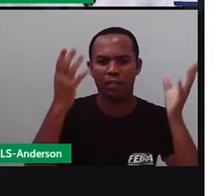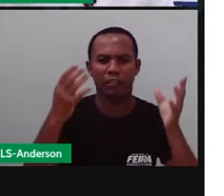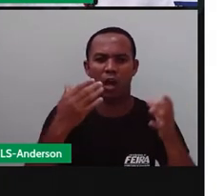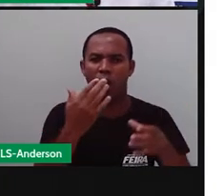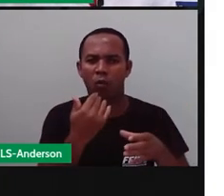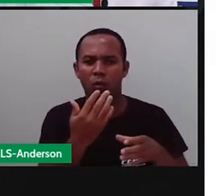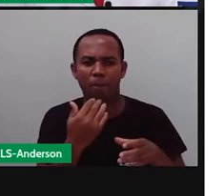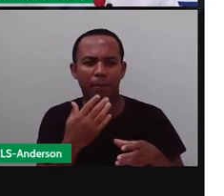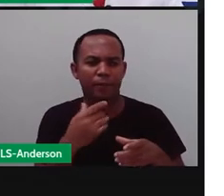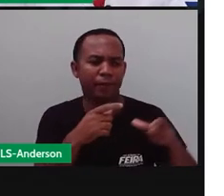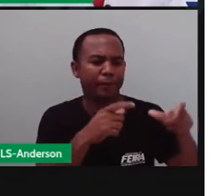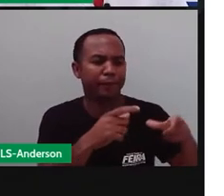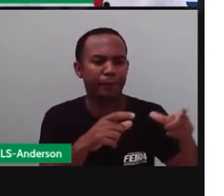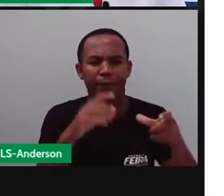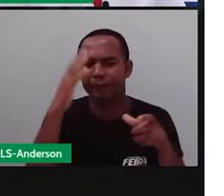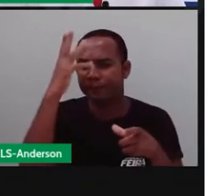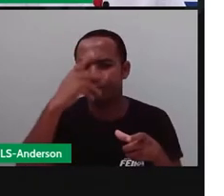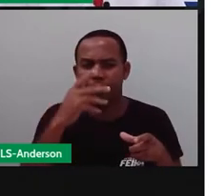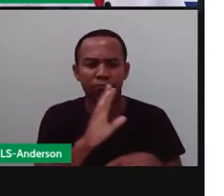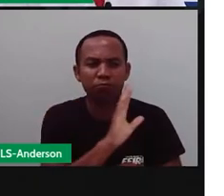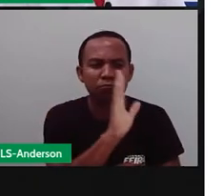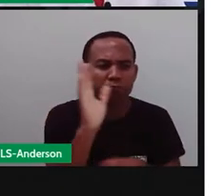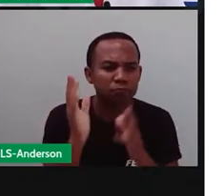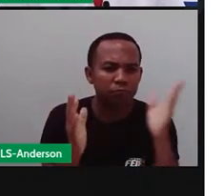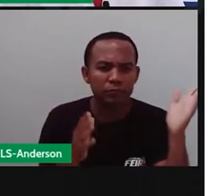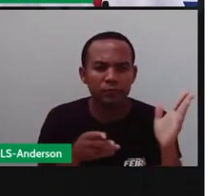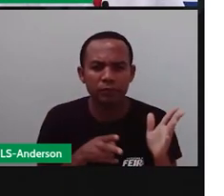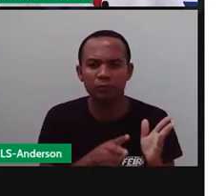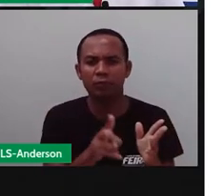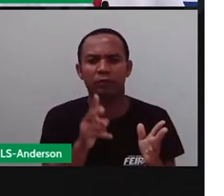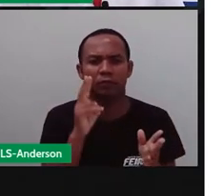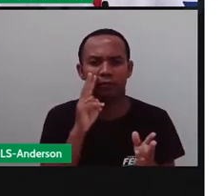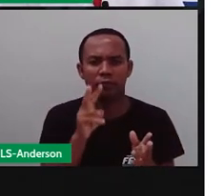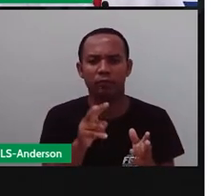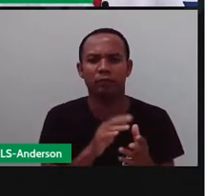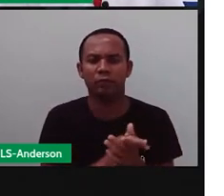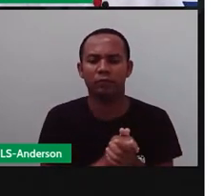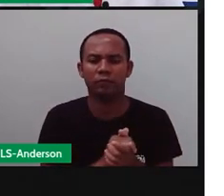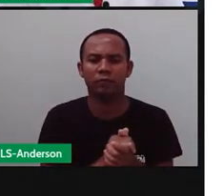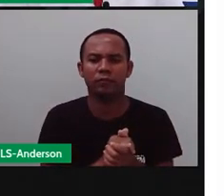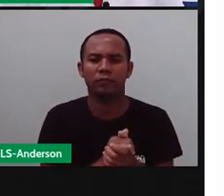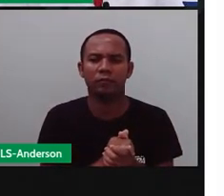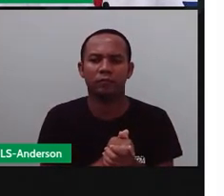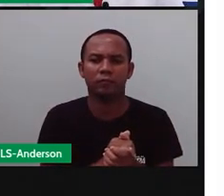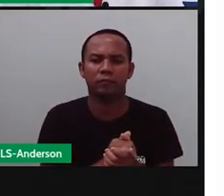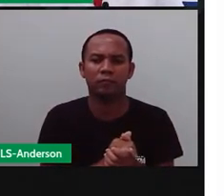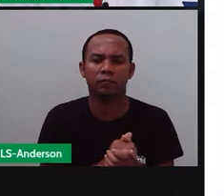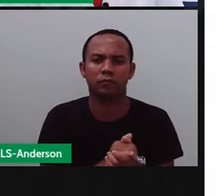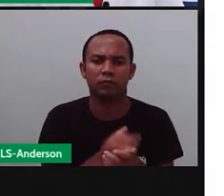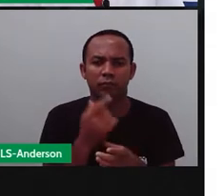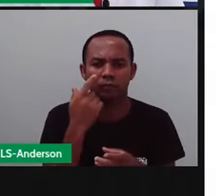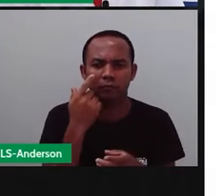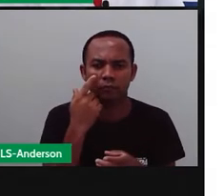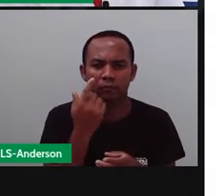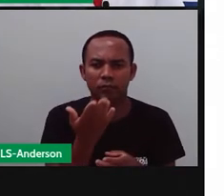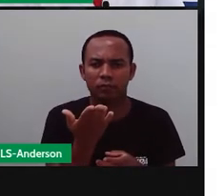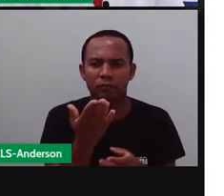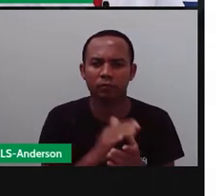brincadeiras, paisagens, tá? Acabou que a Pró repetiu isso aqui, mas a imagem é bem interessante, que é para mostrar para vocês